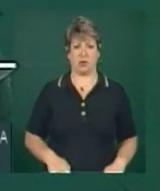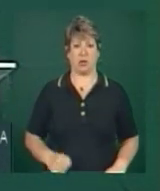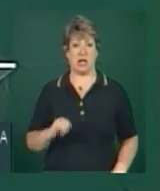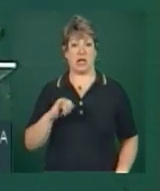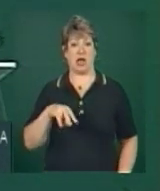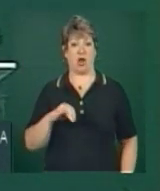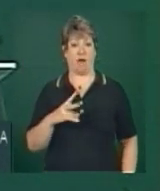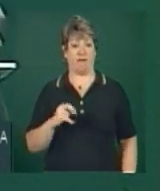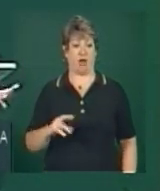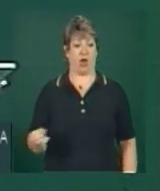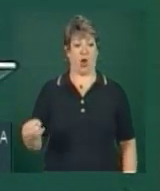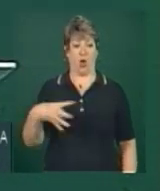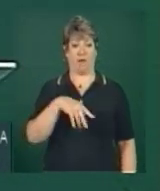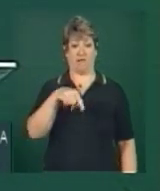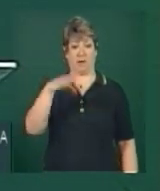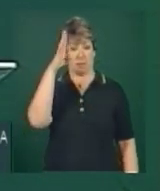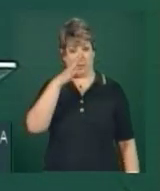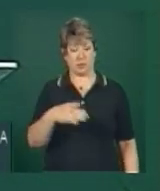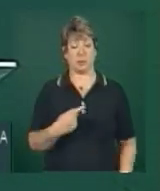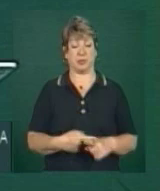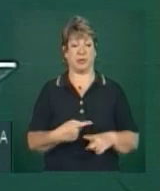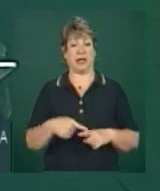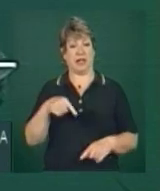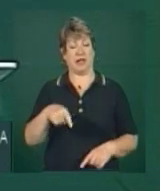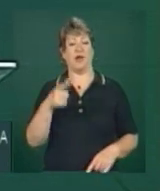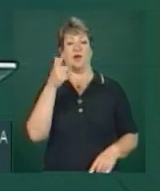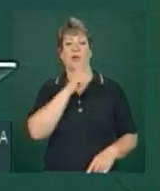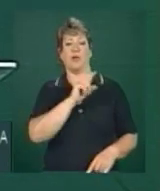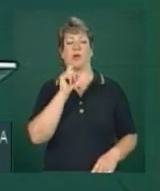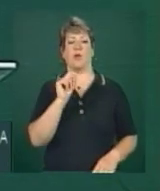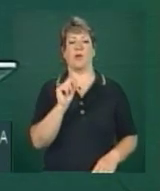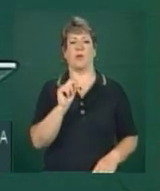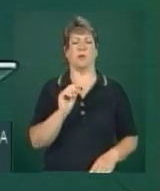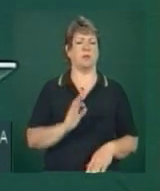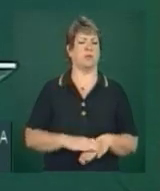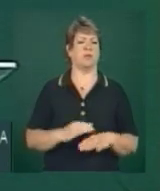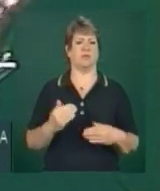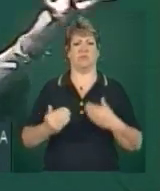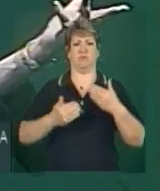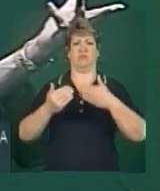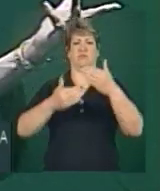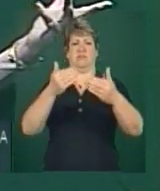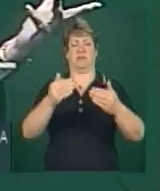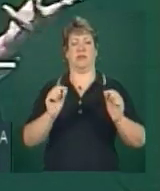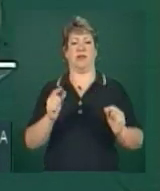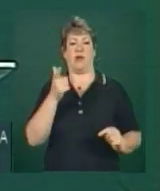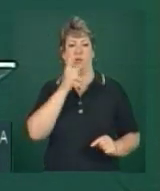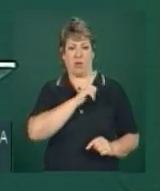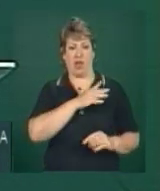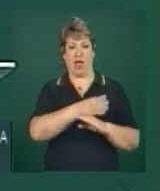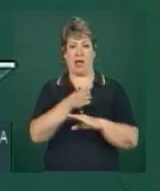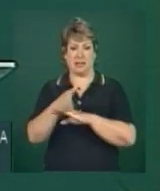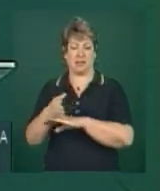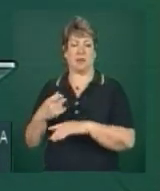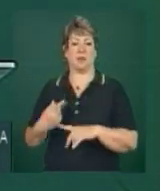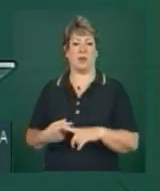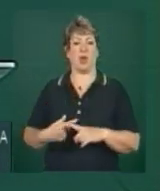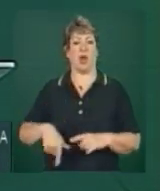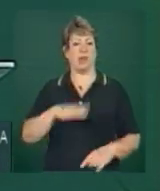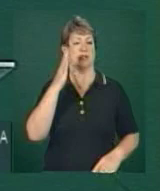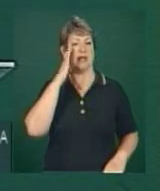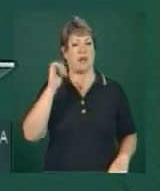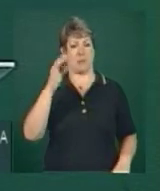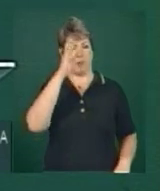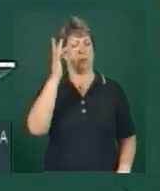inovar aqui no Brasil, porque terão acesso ao que há de mais avançado. E nós sabemos a criatividade